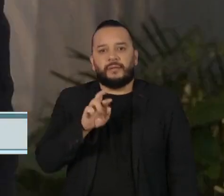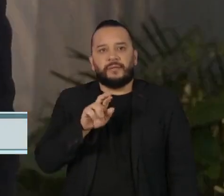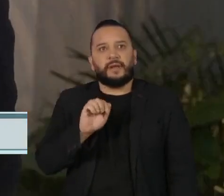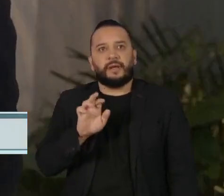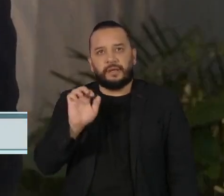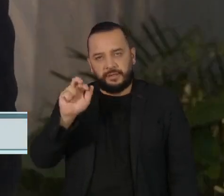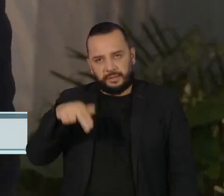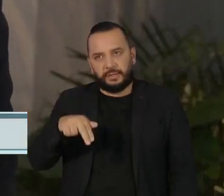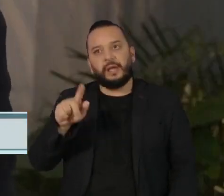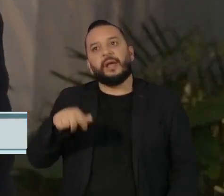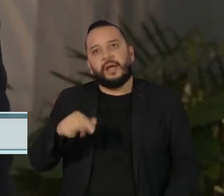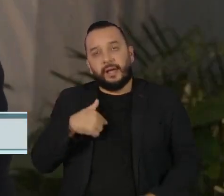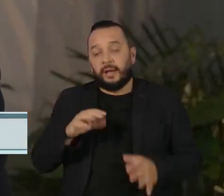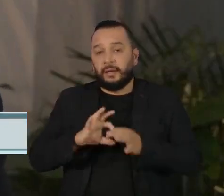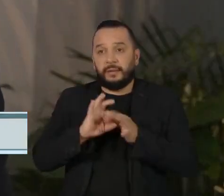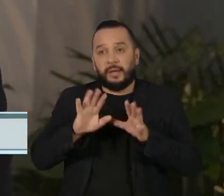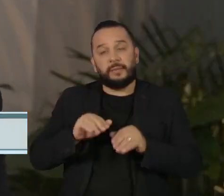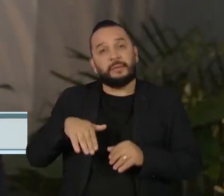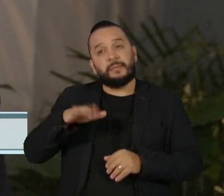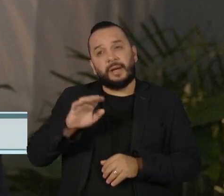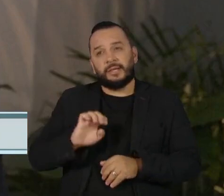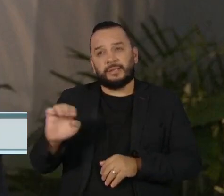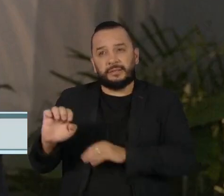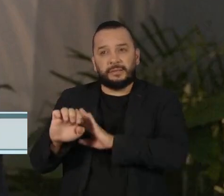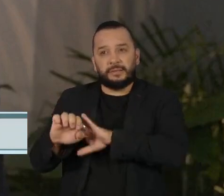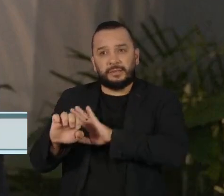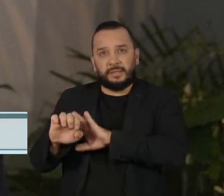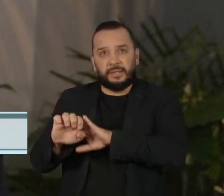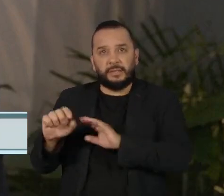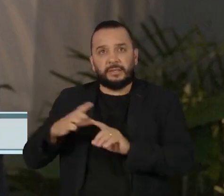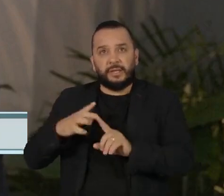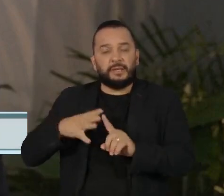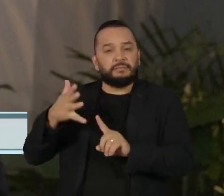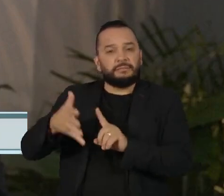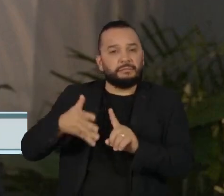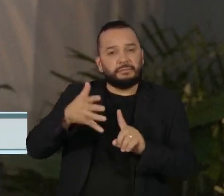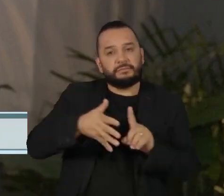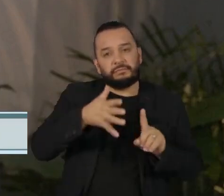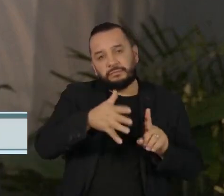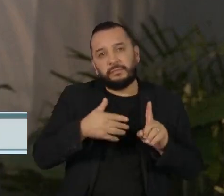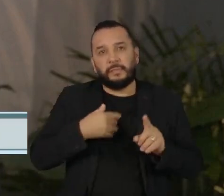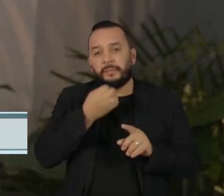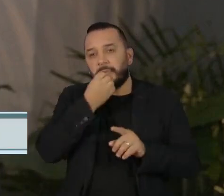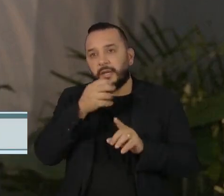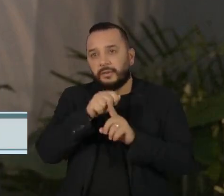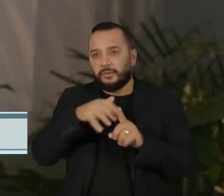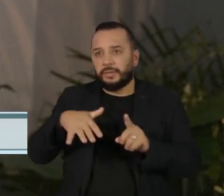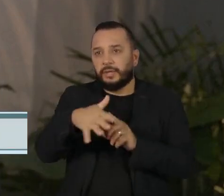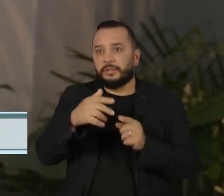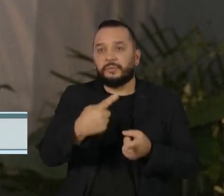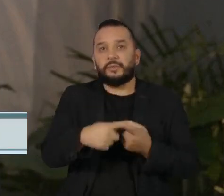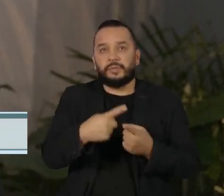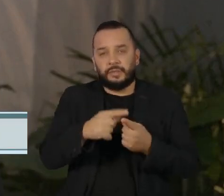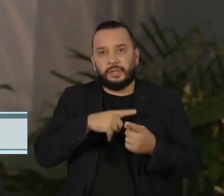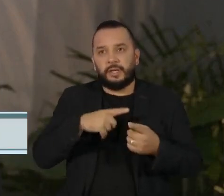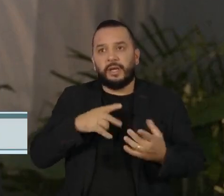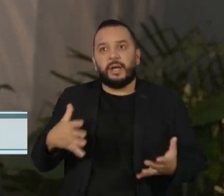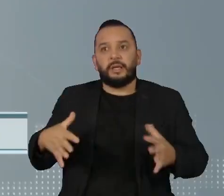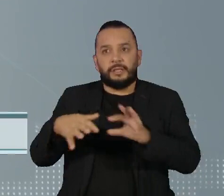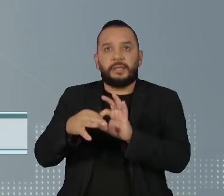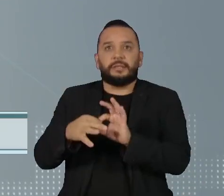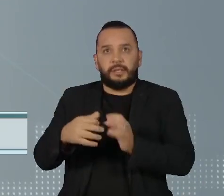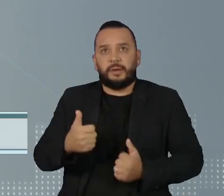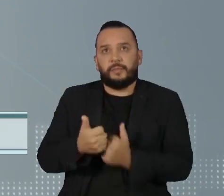voltou mais para a esquerda e adotou um discurso baseado no bem-estar social, por conta das alianças que fez em troca de